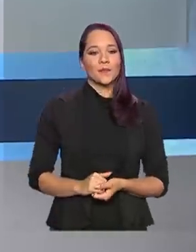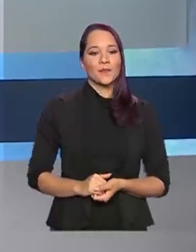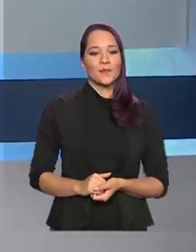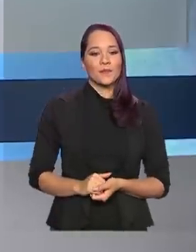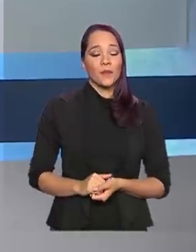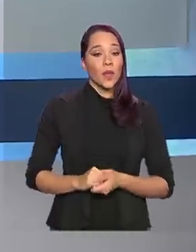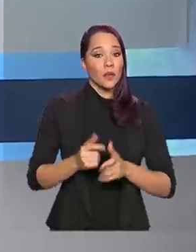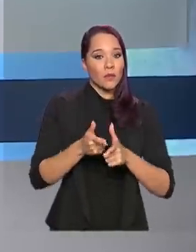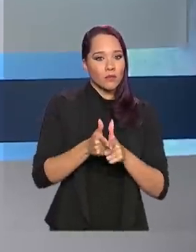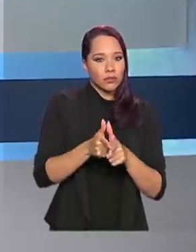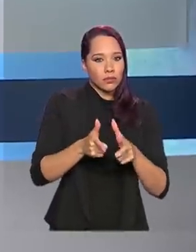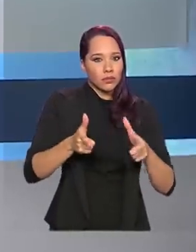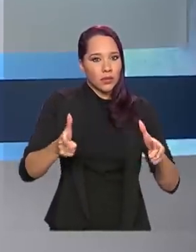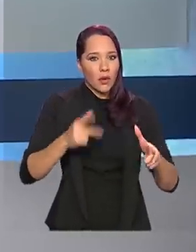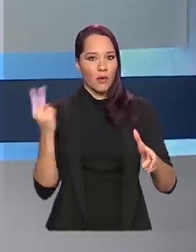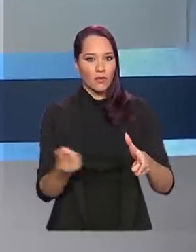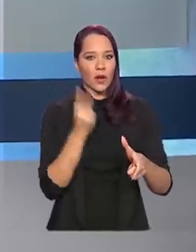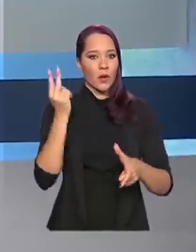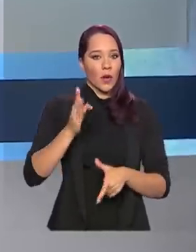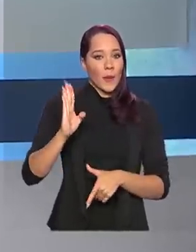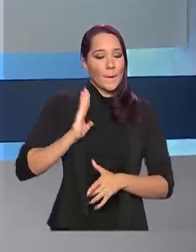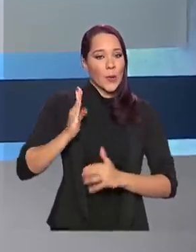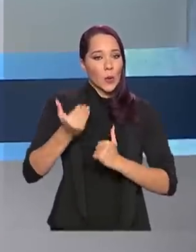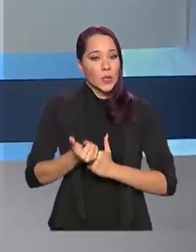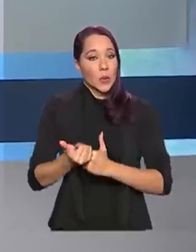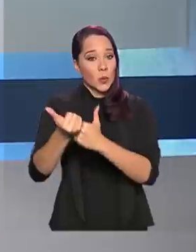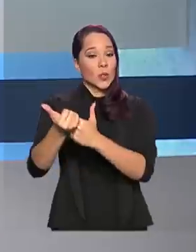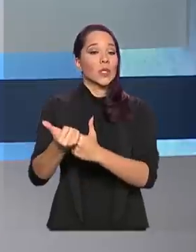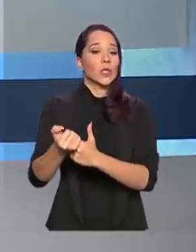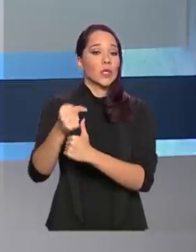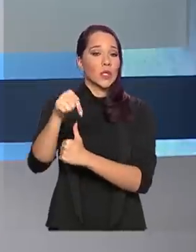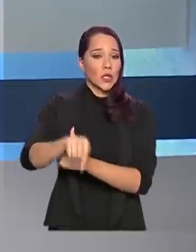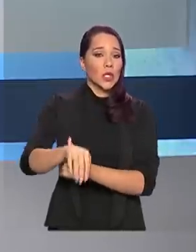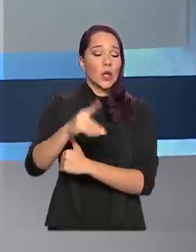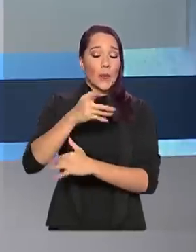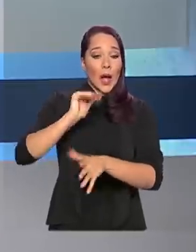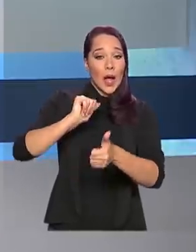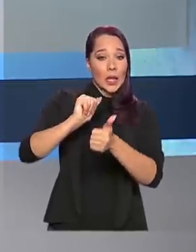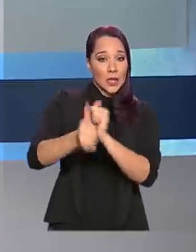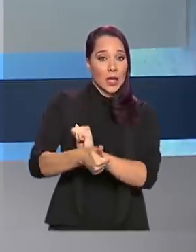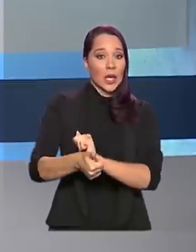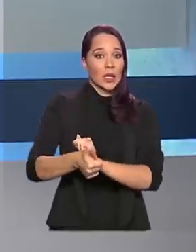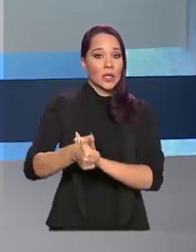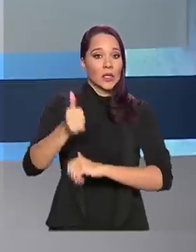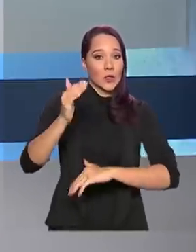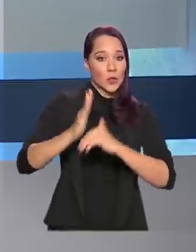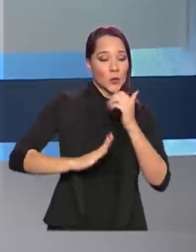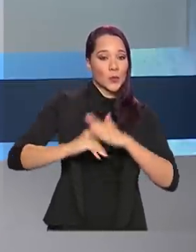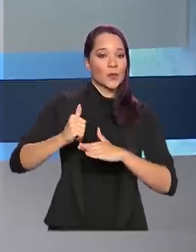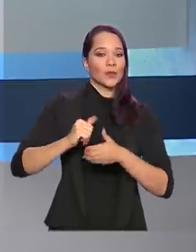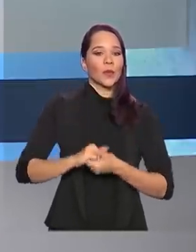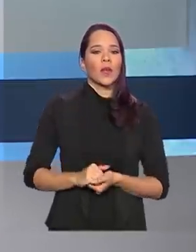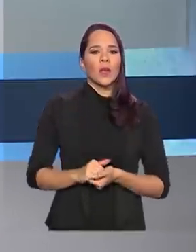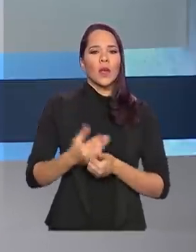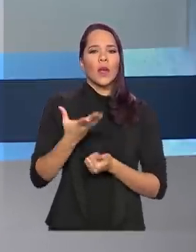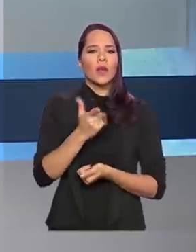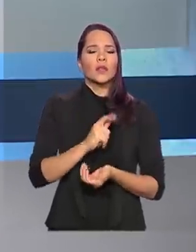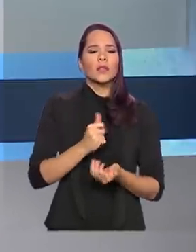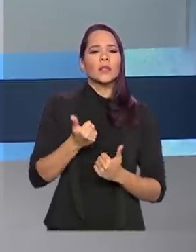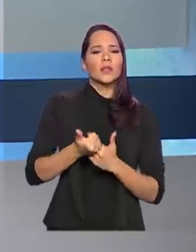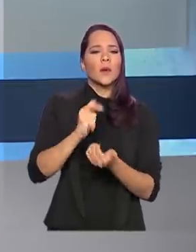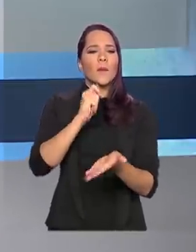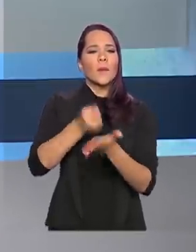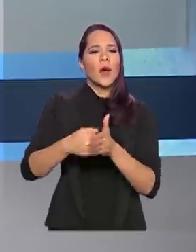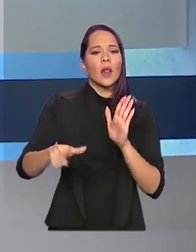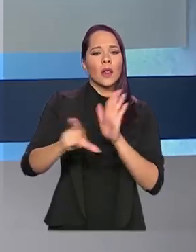Foi ampliado o valor da Bolsa Auxílio concedida a atletas de rendimento não profissional. O benefício é pago por meio da